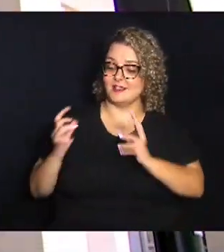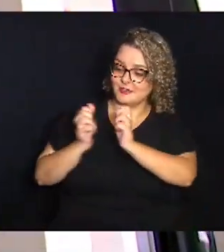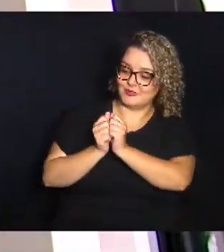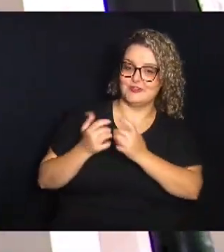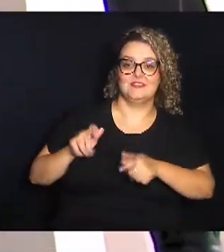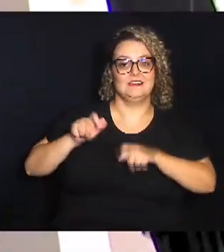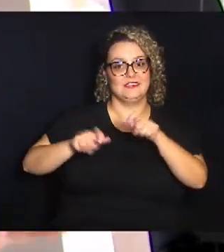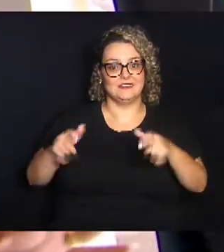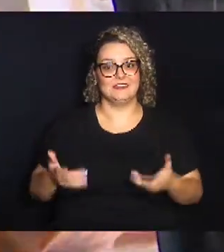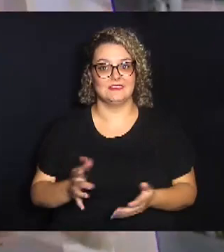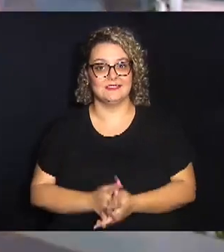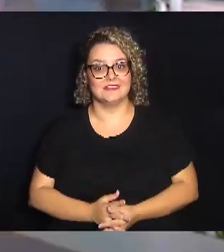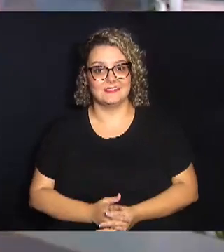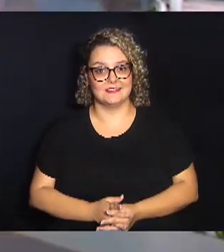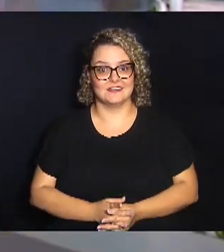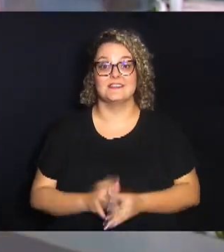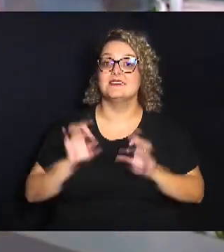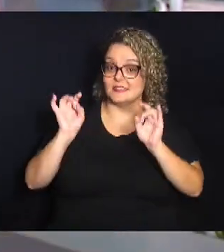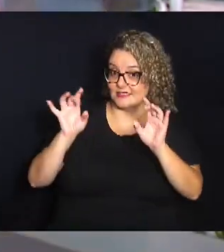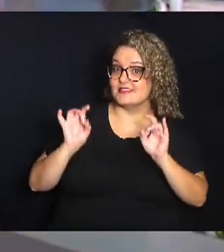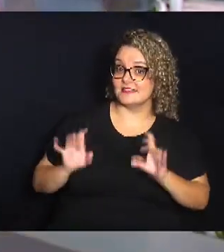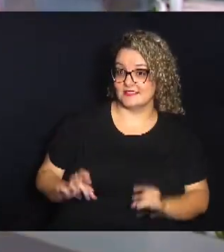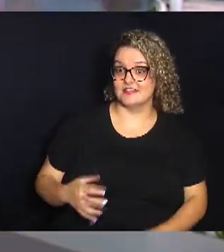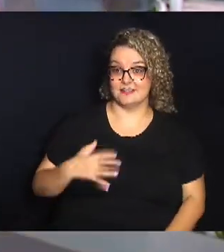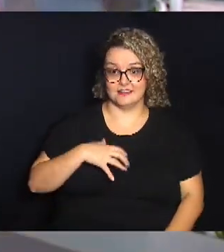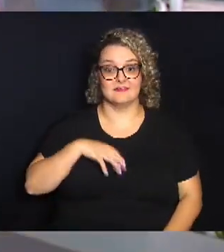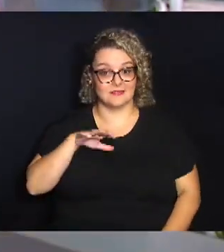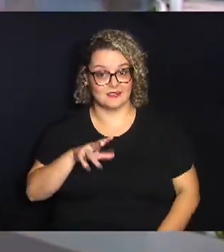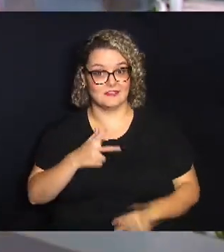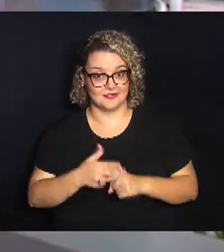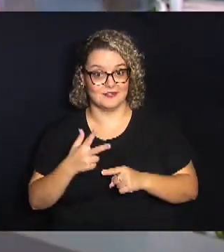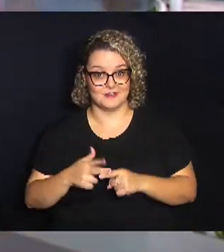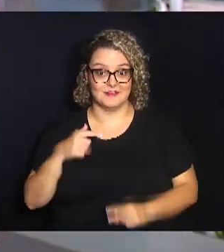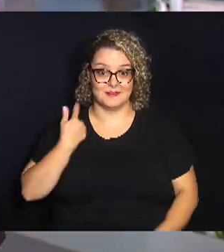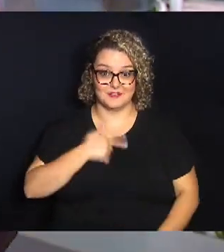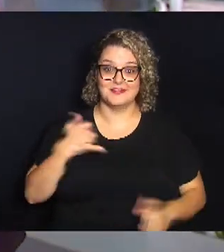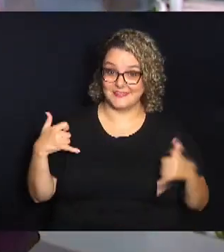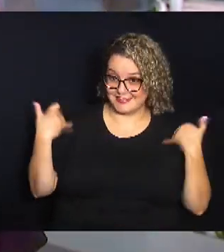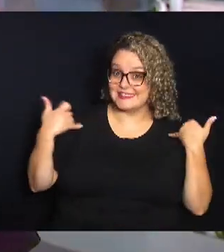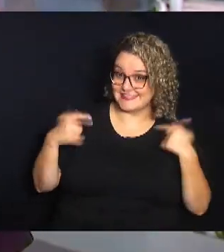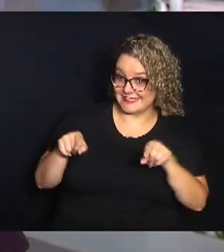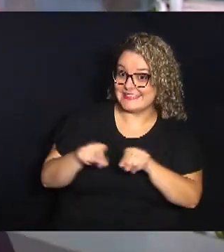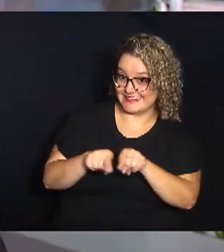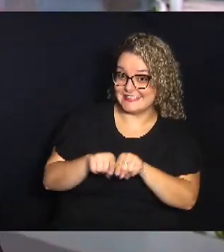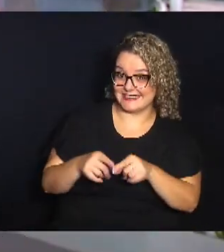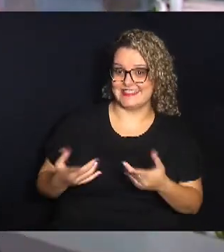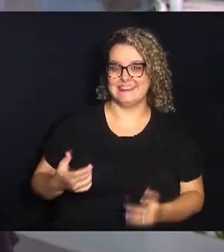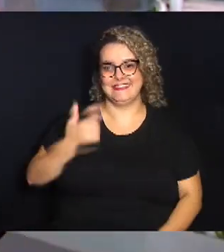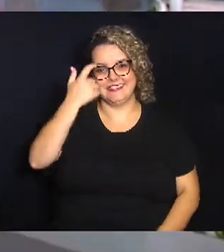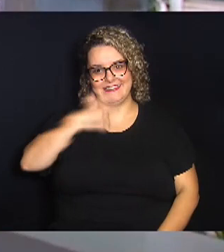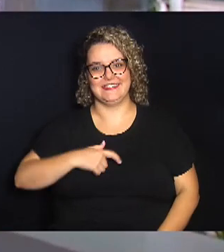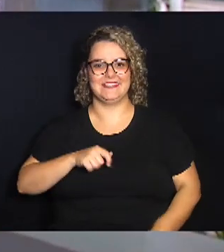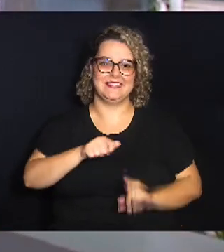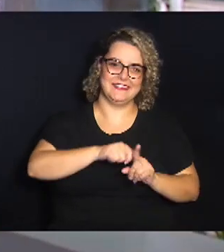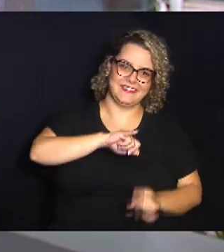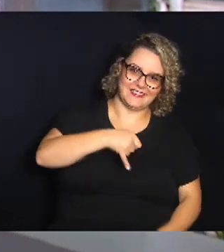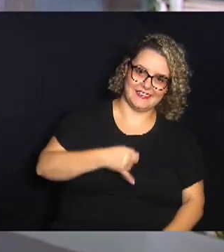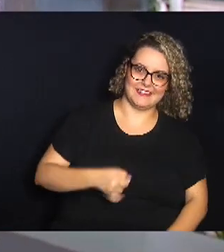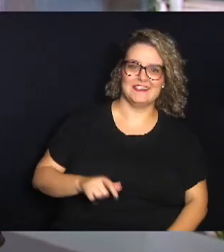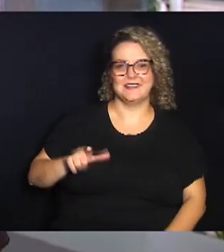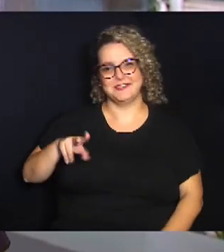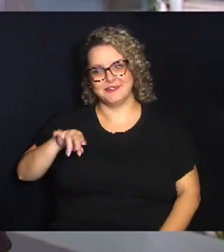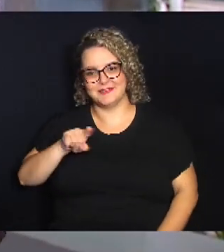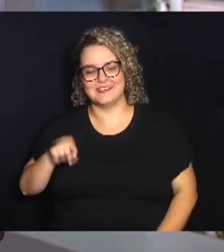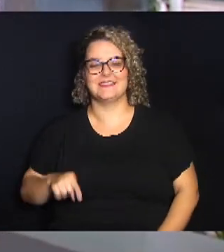pessoas. E, em especial, nessa edição, nós fomos aniversariantes também. Eu fiz em janeiro e o Luiz fez em